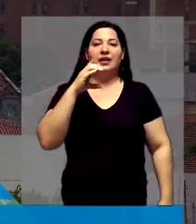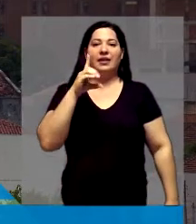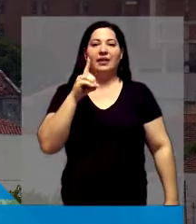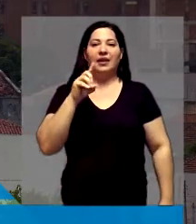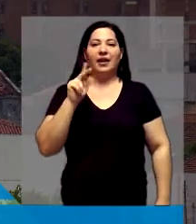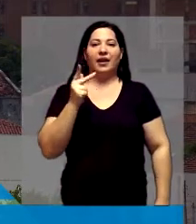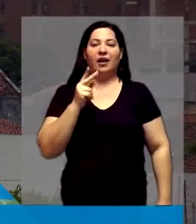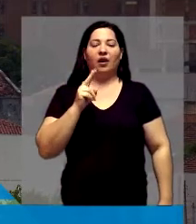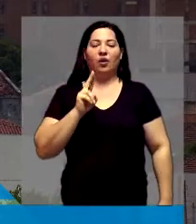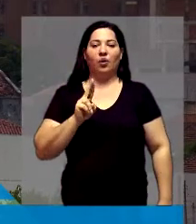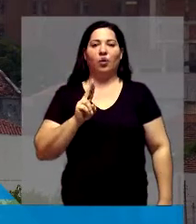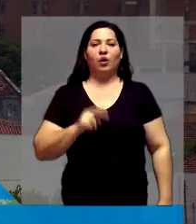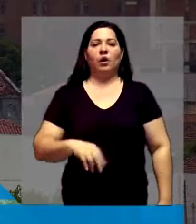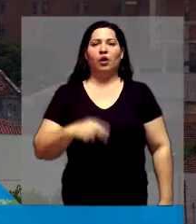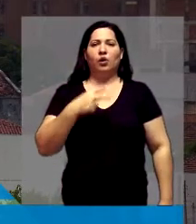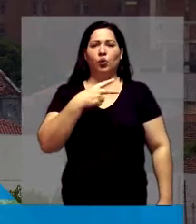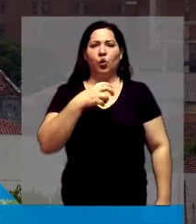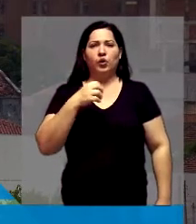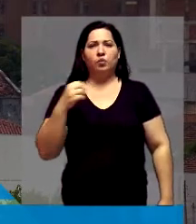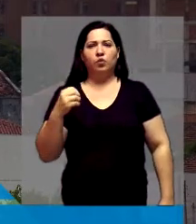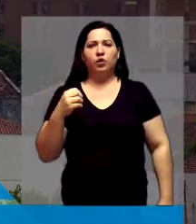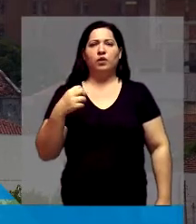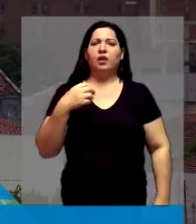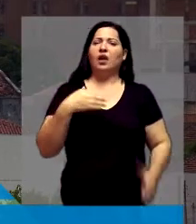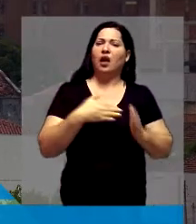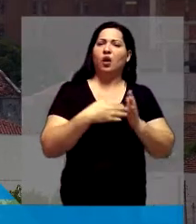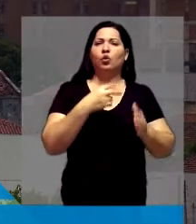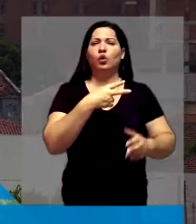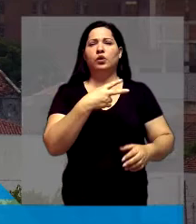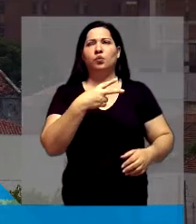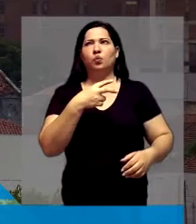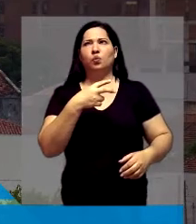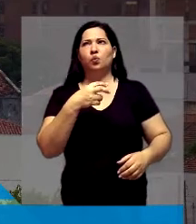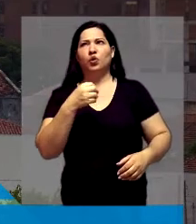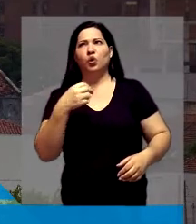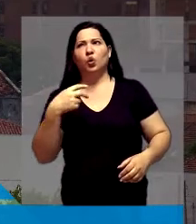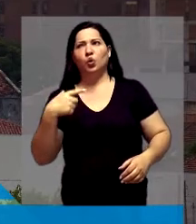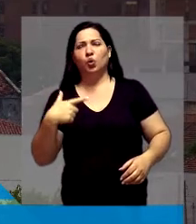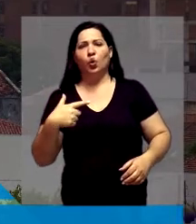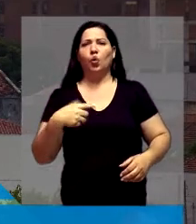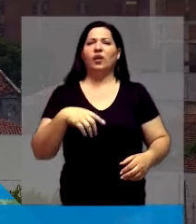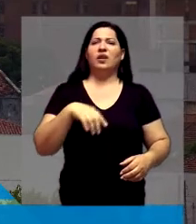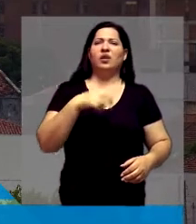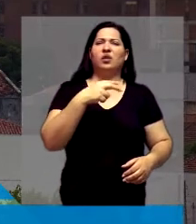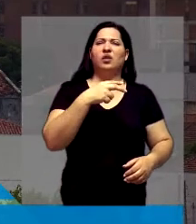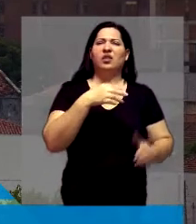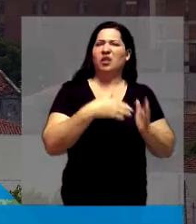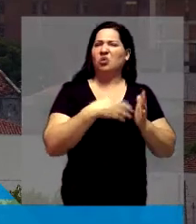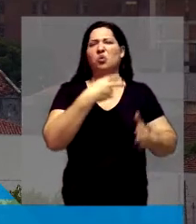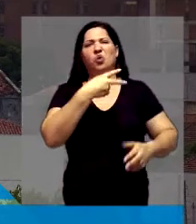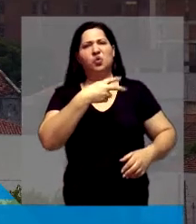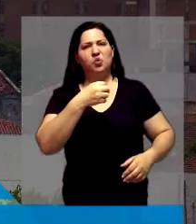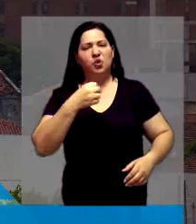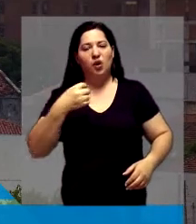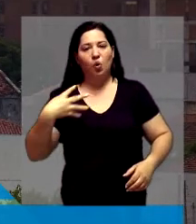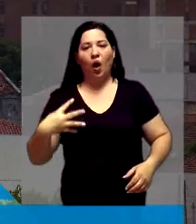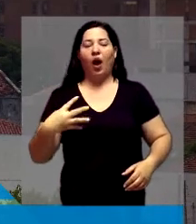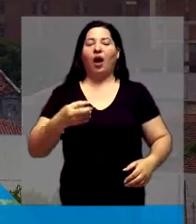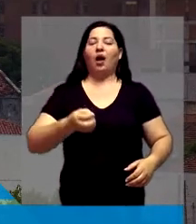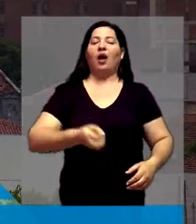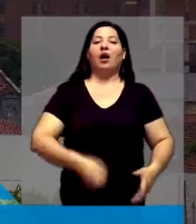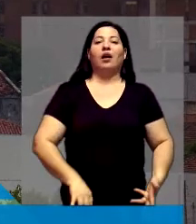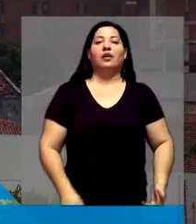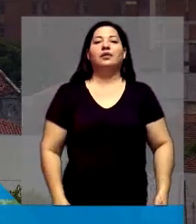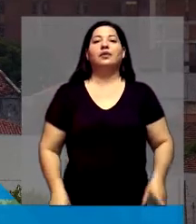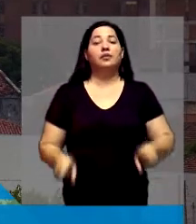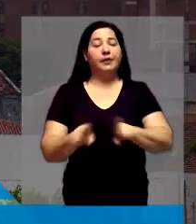2000, de 2000 a 2002. Depois fui releito em 2002 a 2004. Presidente da associação de bairros? Presidente da associação de